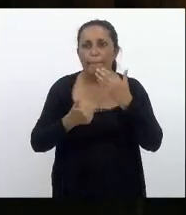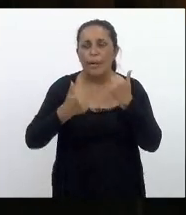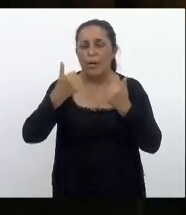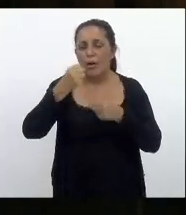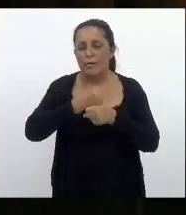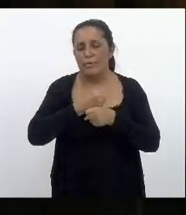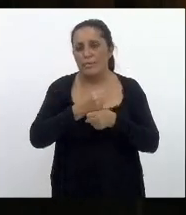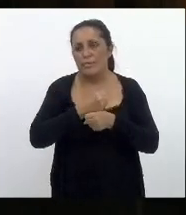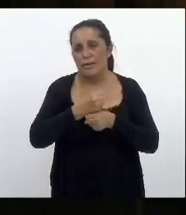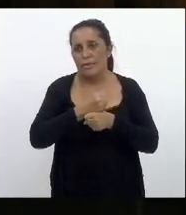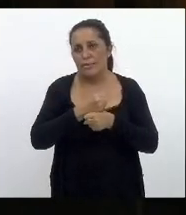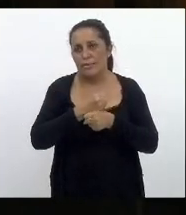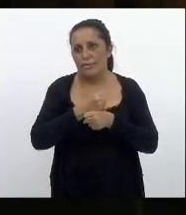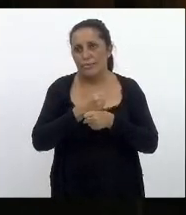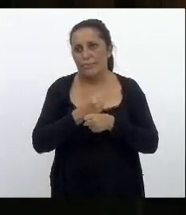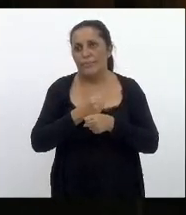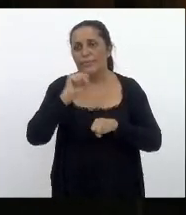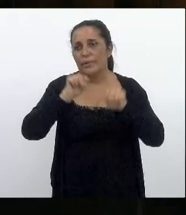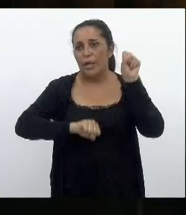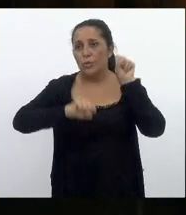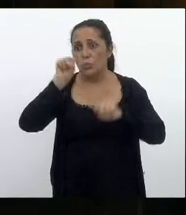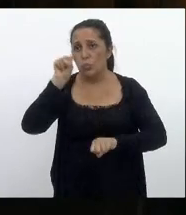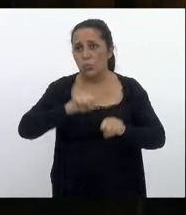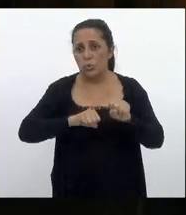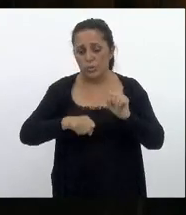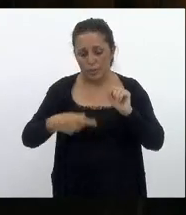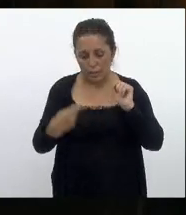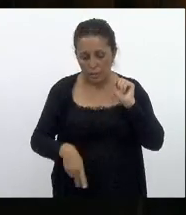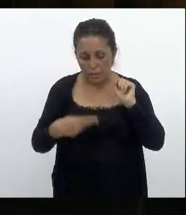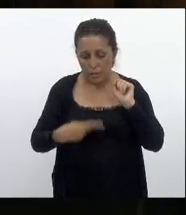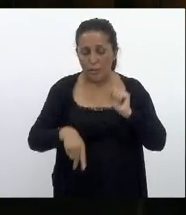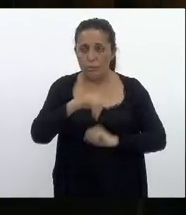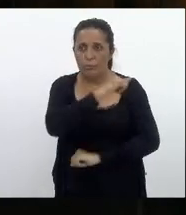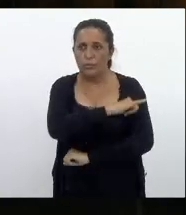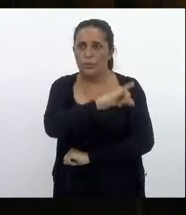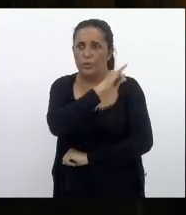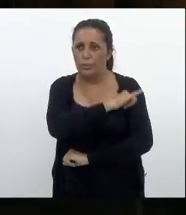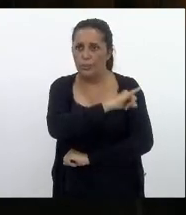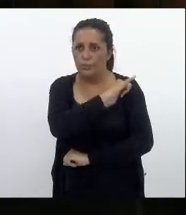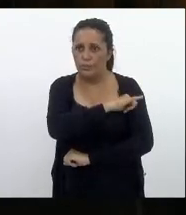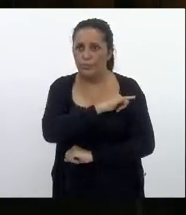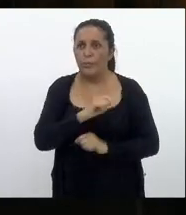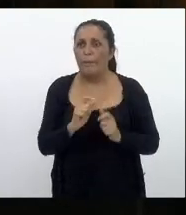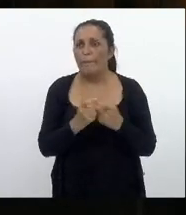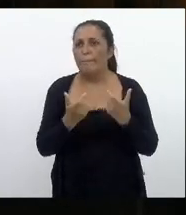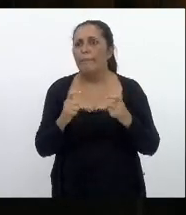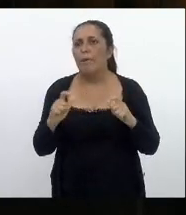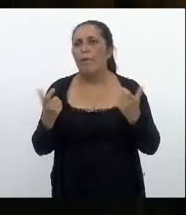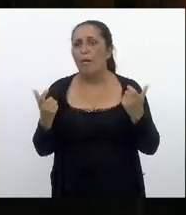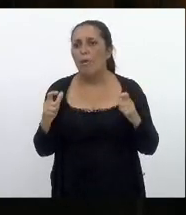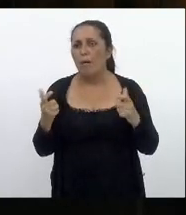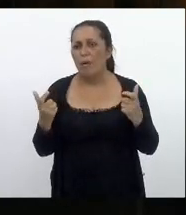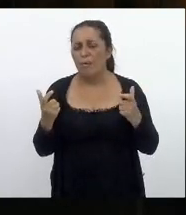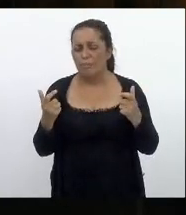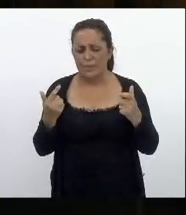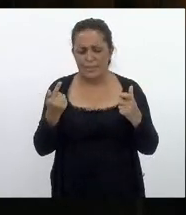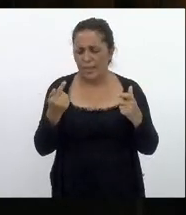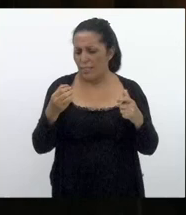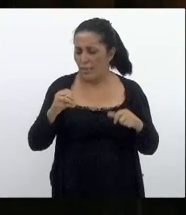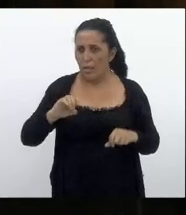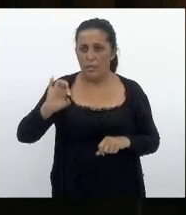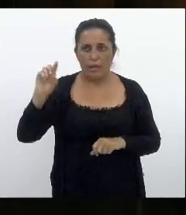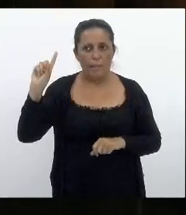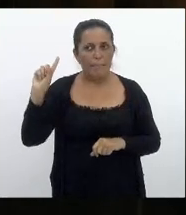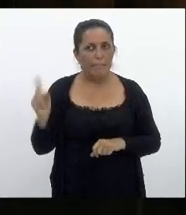anos dessa indústria aqui para o estado do Rio de Janeiro quando ela o maior número de mais de 70 mil